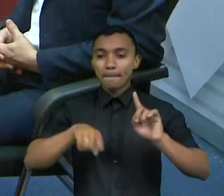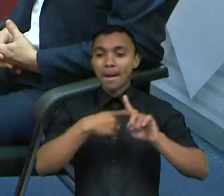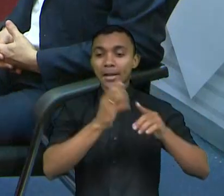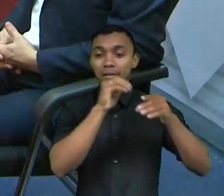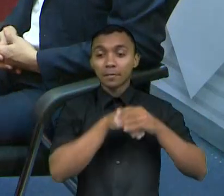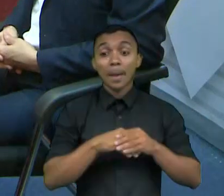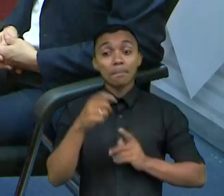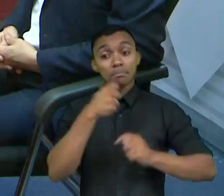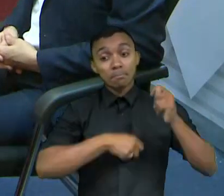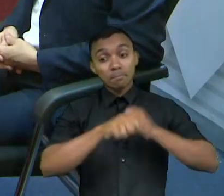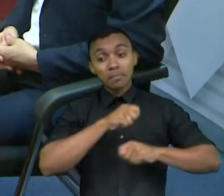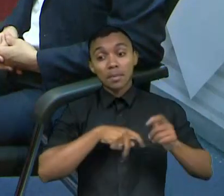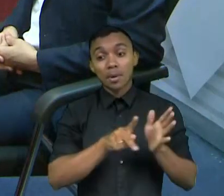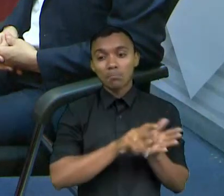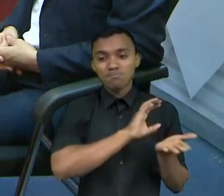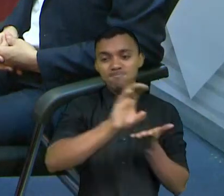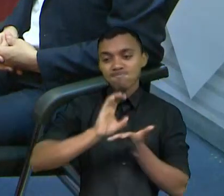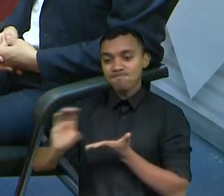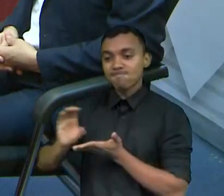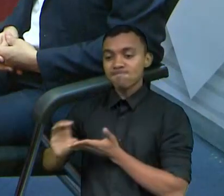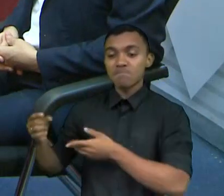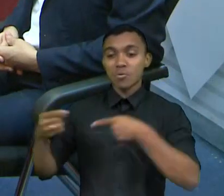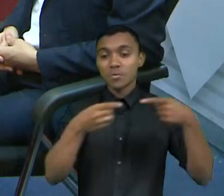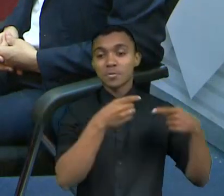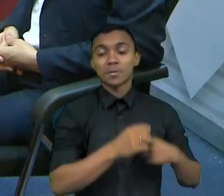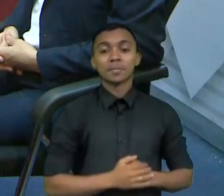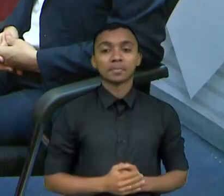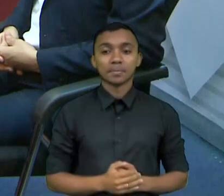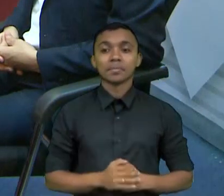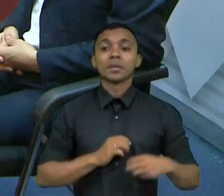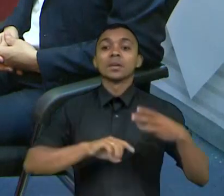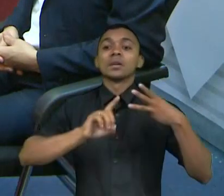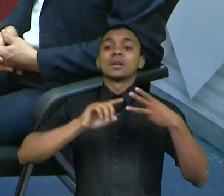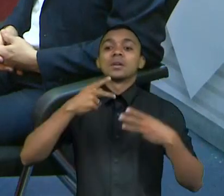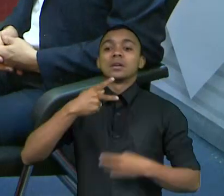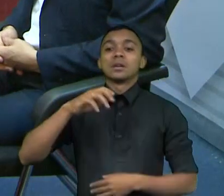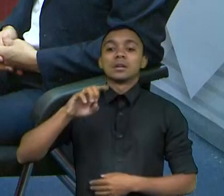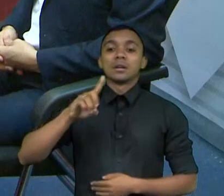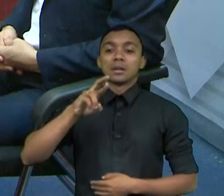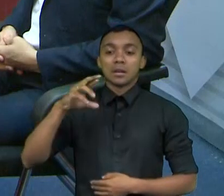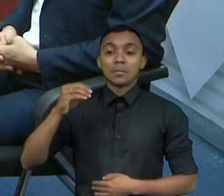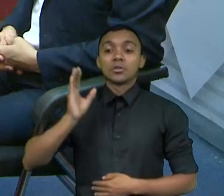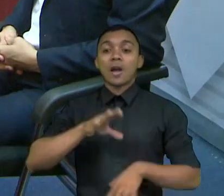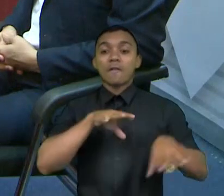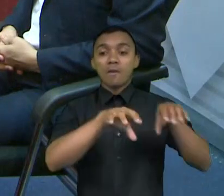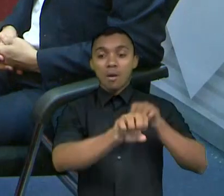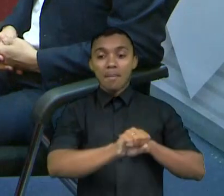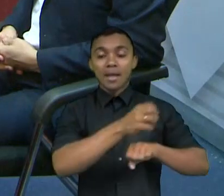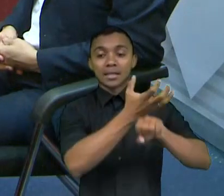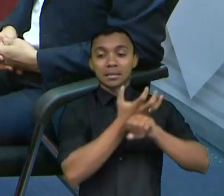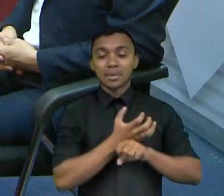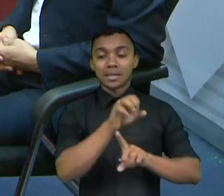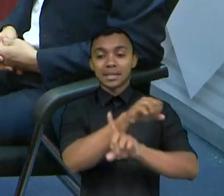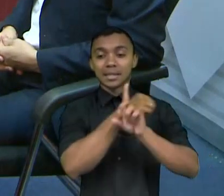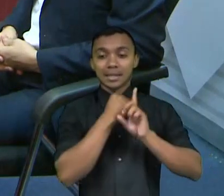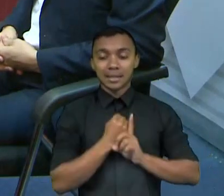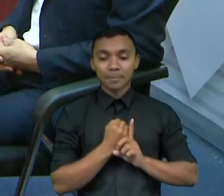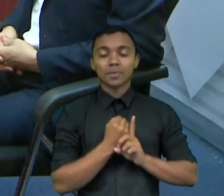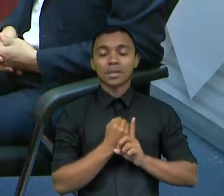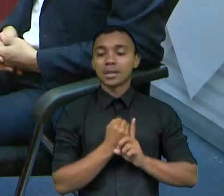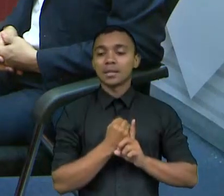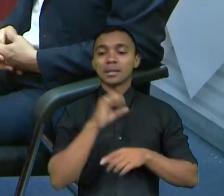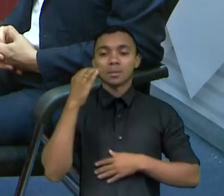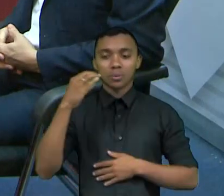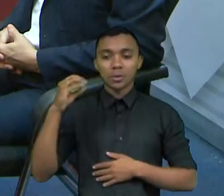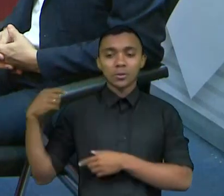financiamento de campanhas eleitorais. Aqui no estúdio recebemos Pedro Barbosa, formado em ciência política pela Universidade de Brasília,